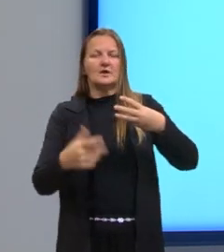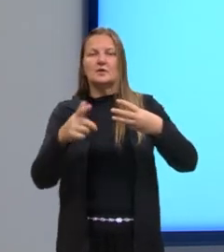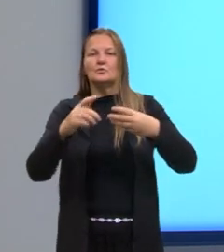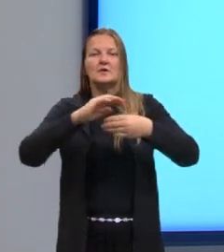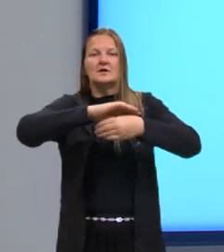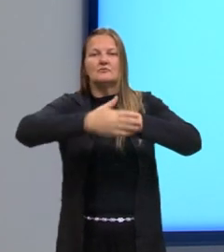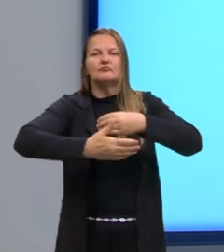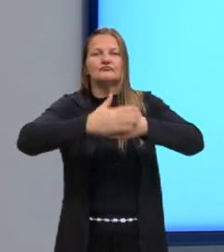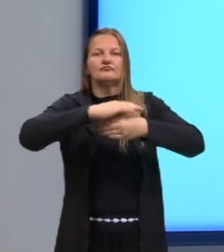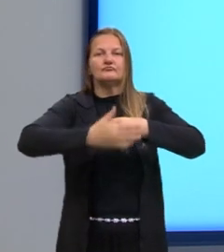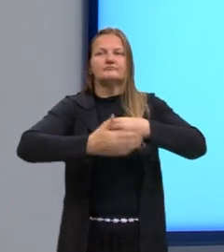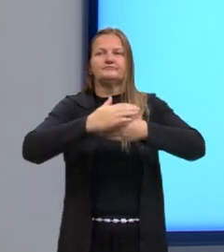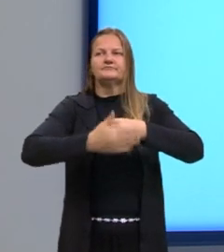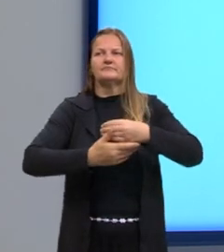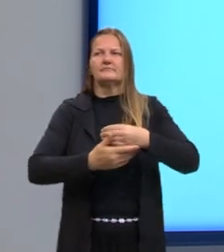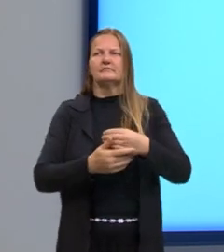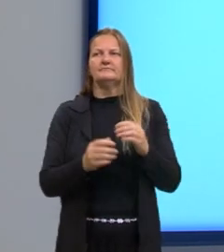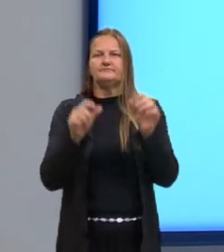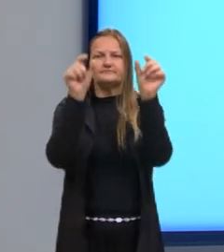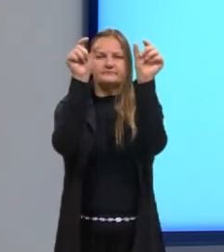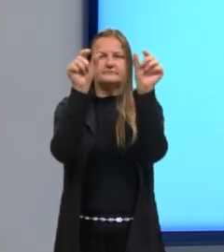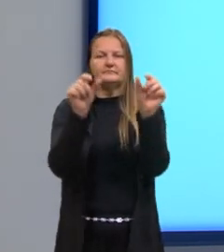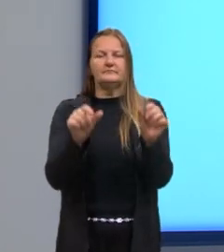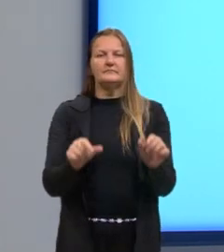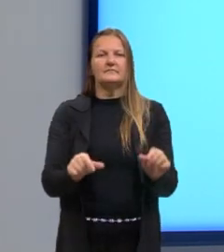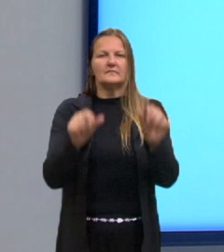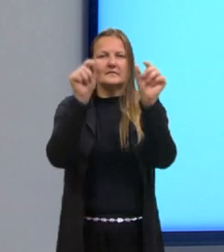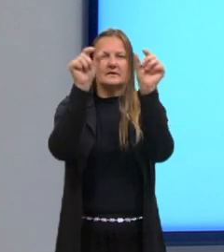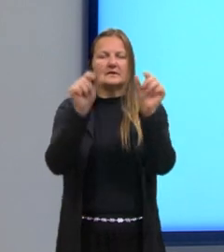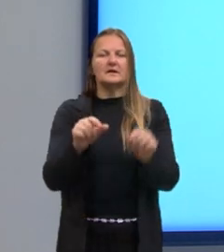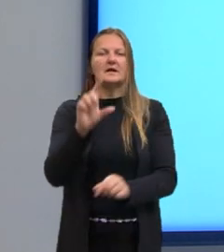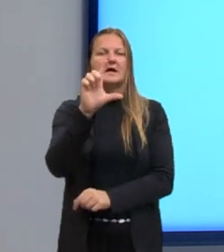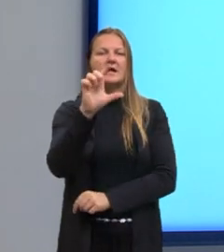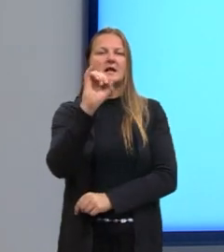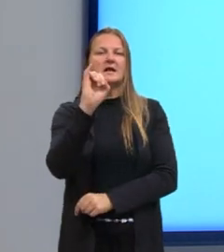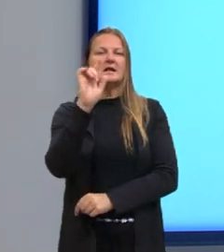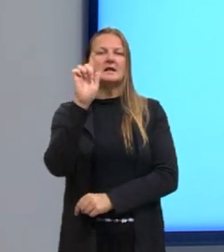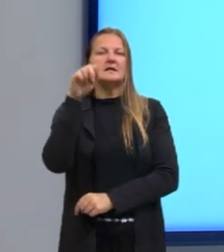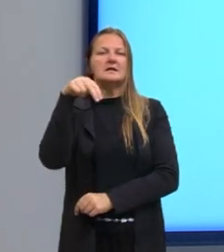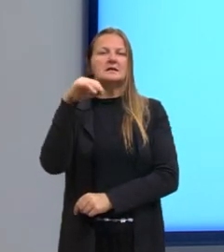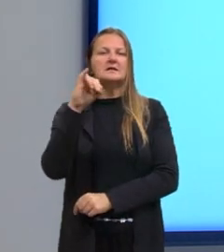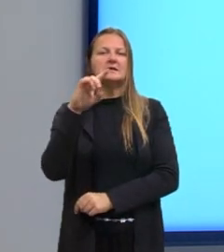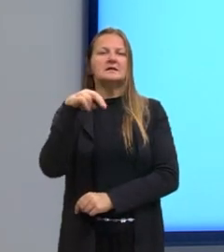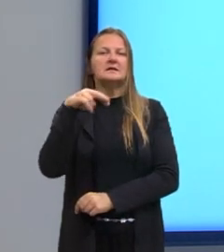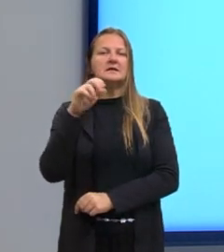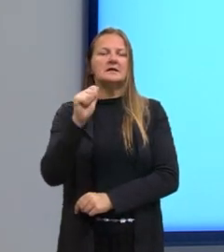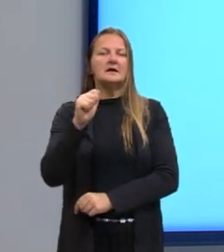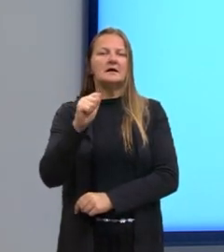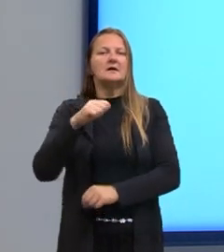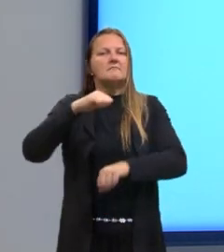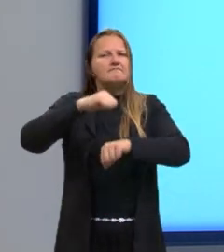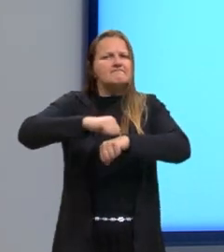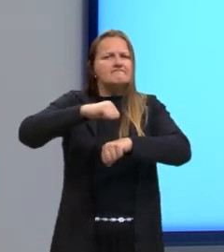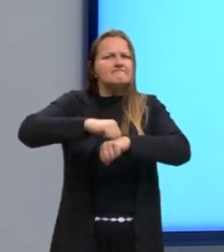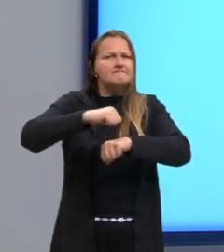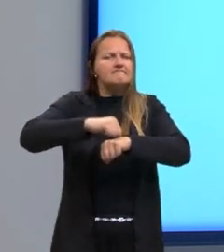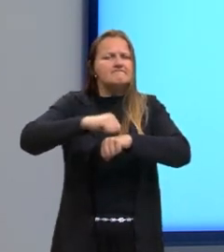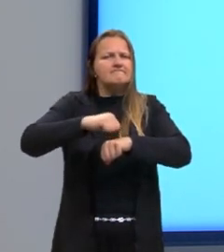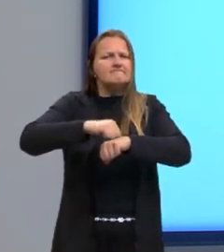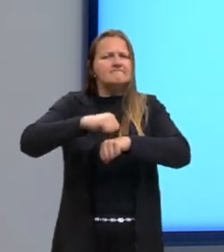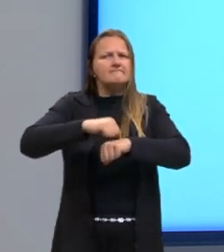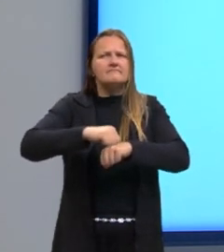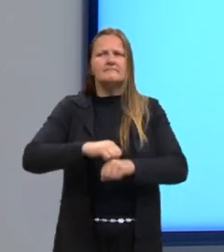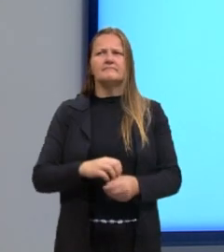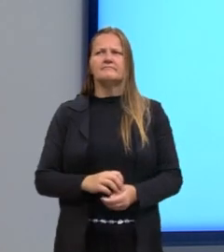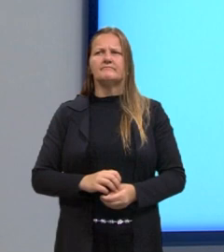essa parte é rica em lignina. Lignina é uma estrutura bem rígida, tá, gente? Olha só,